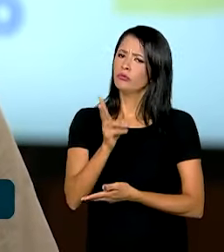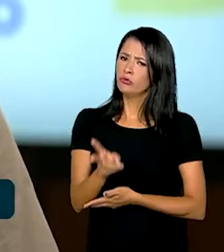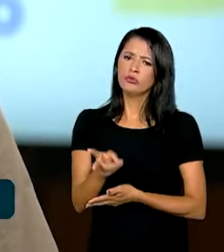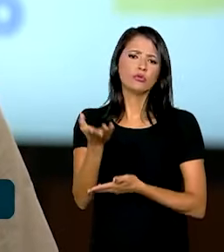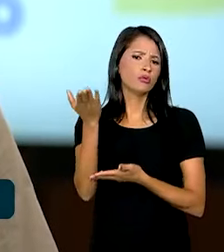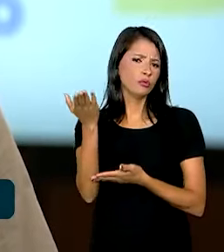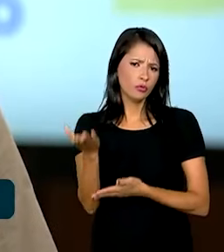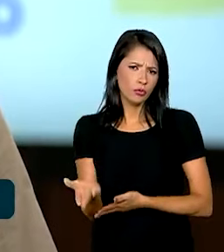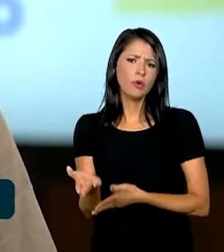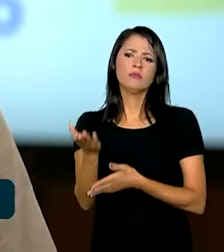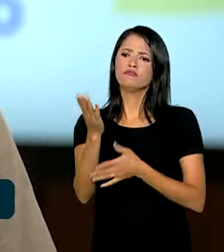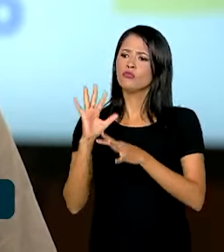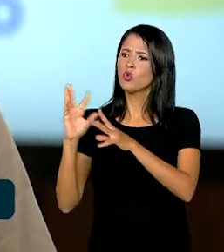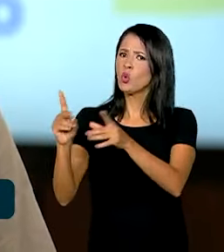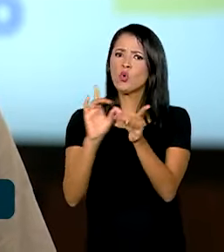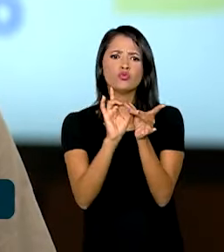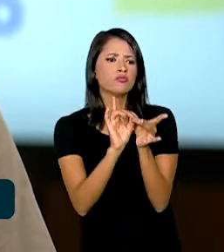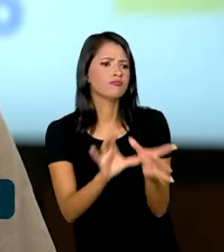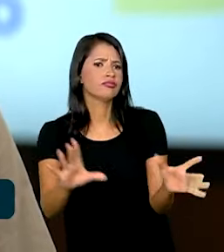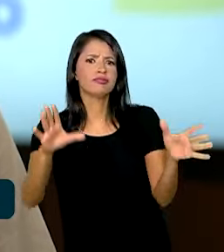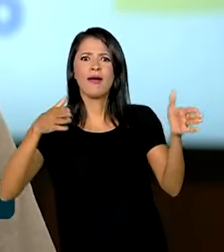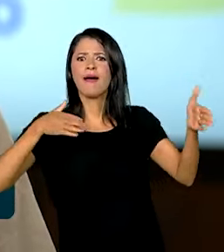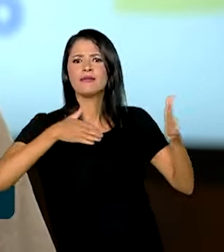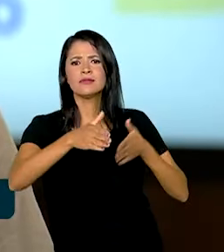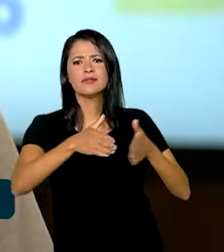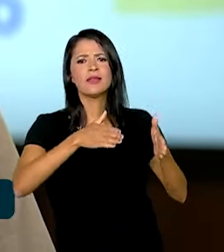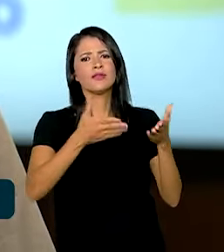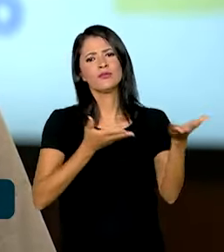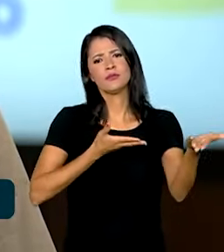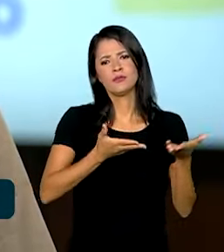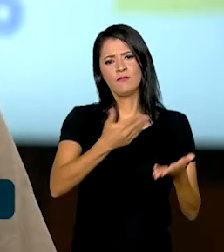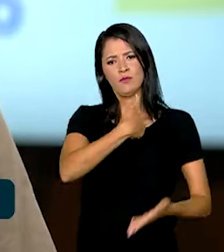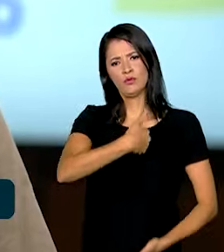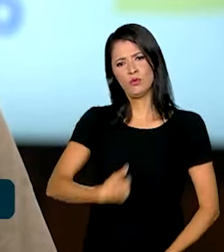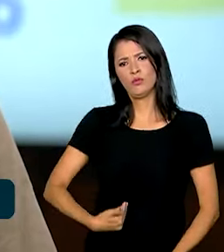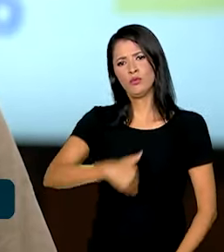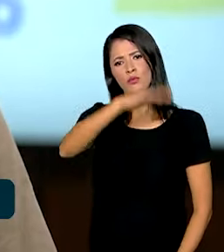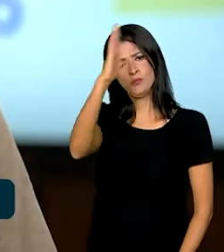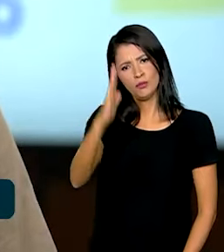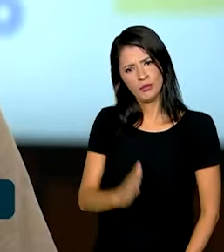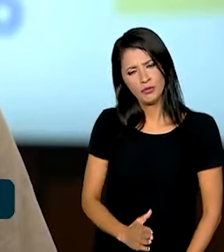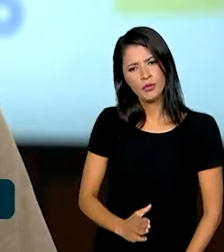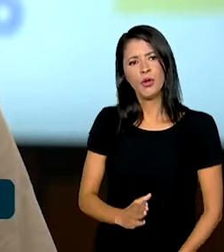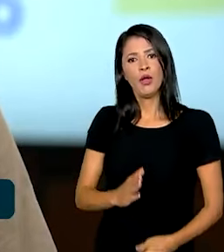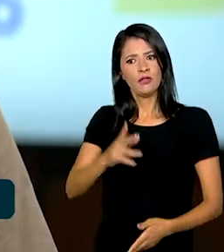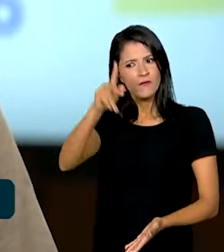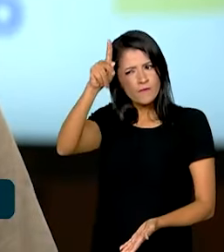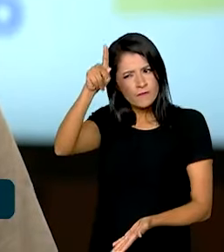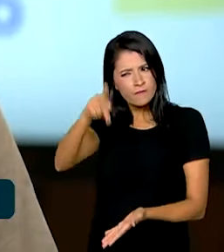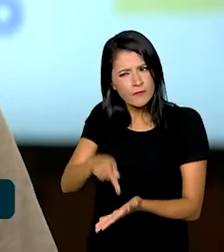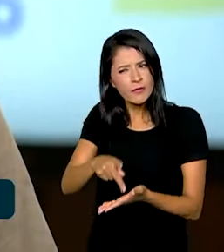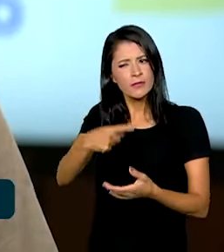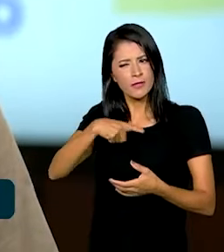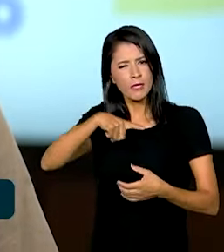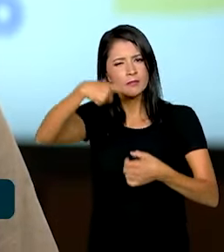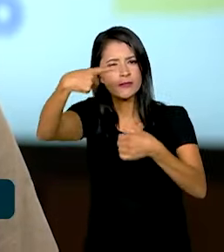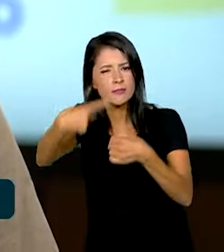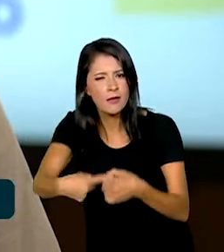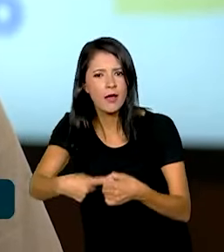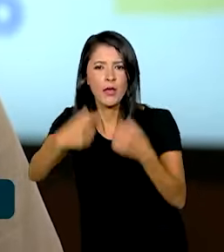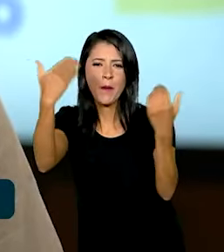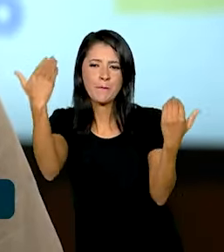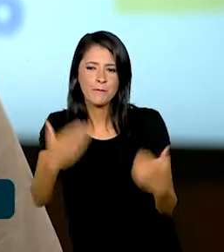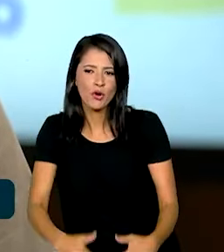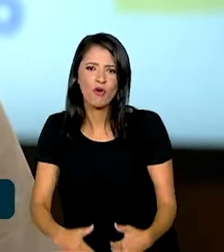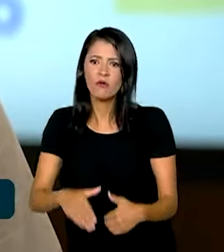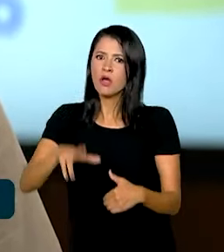de democratizar o acesso ao serviço público no nosso país. Então, haverá cidades onde a prova será aplicada onde